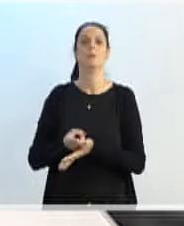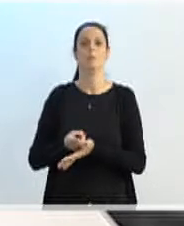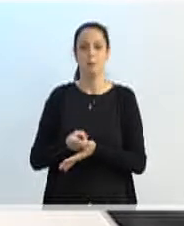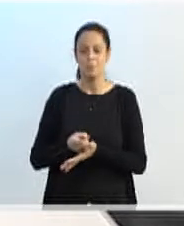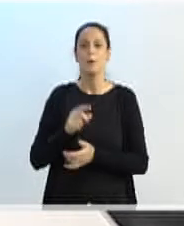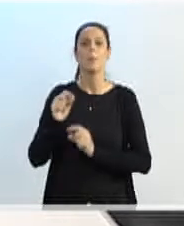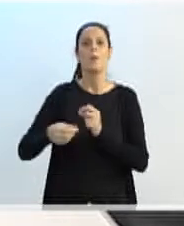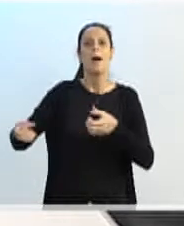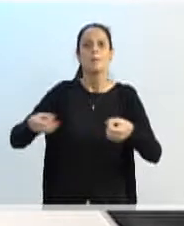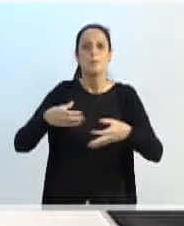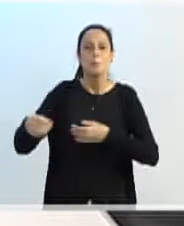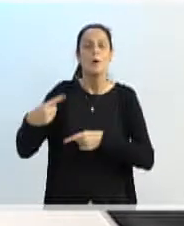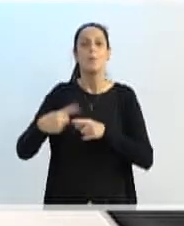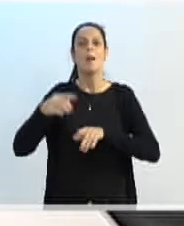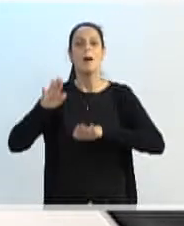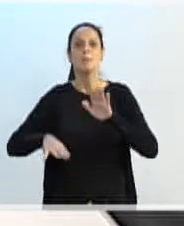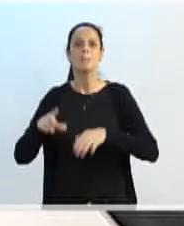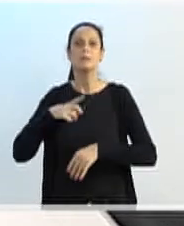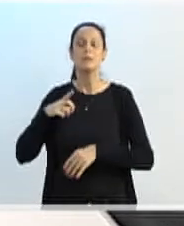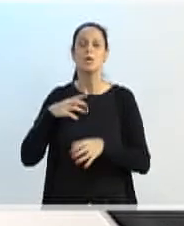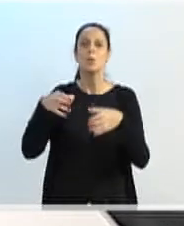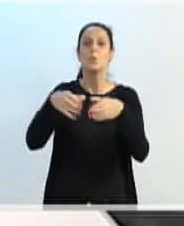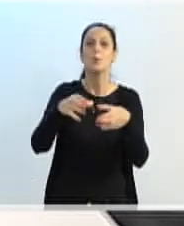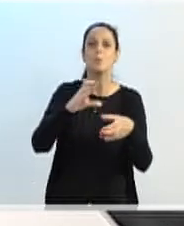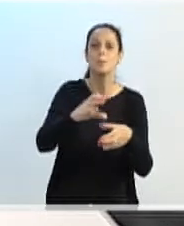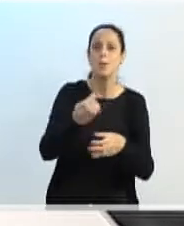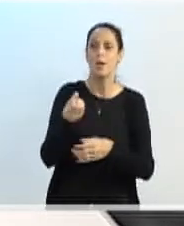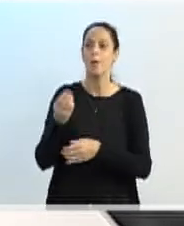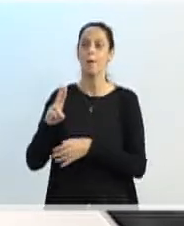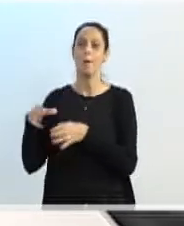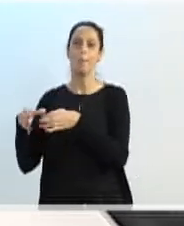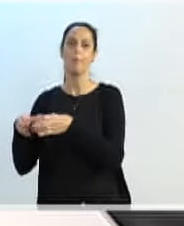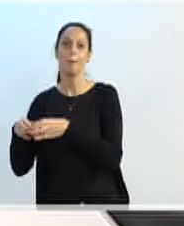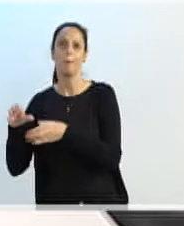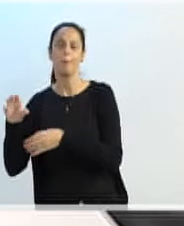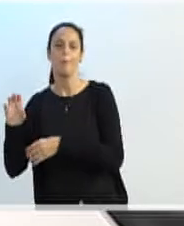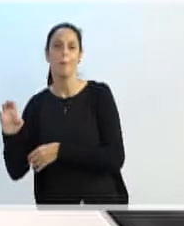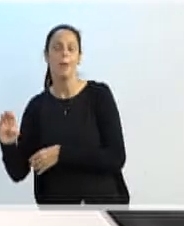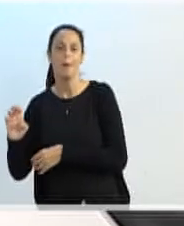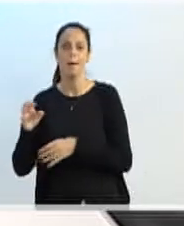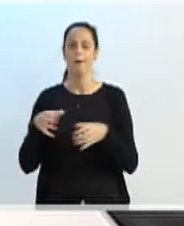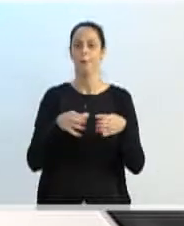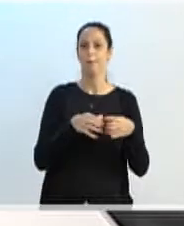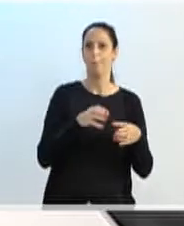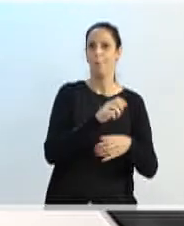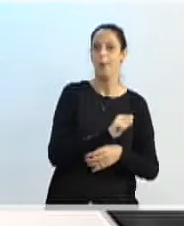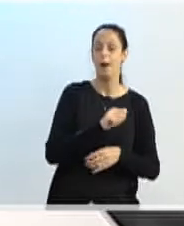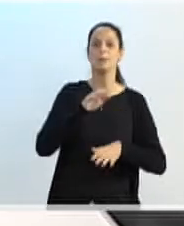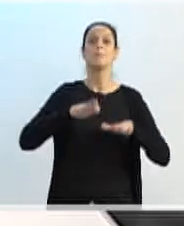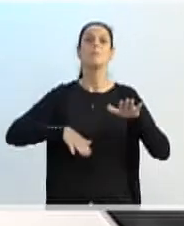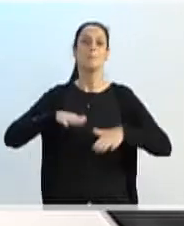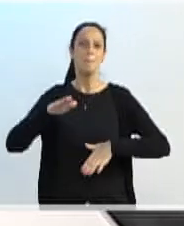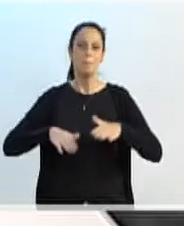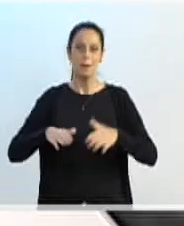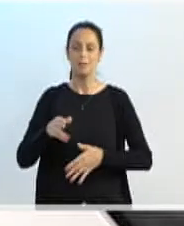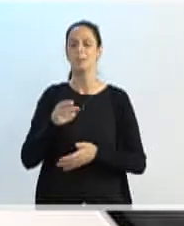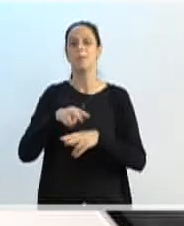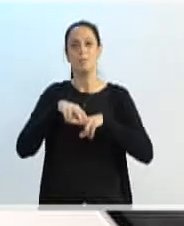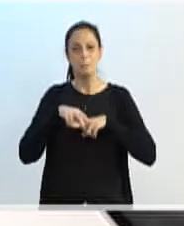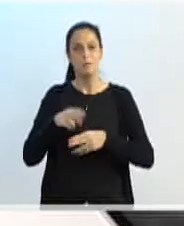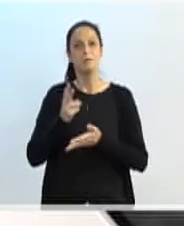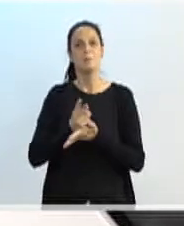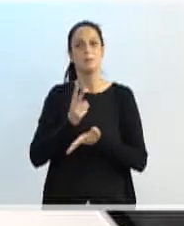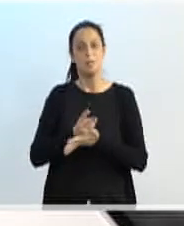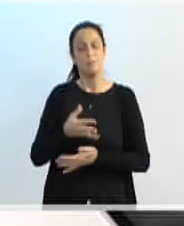uma criança do grupo C, mas, logo em seguida, é uma de um grupo menor ou maior, enfim. Aí, por isso que o sistema, ele atualiza de hora em hora. Então, é em tempo